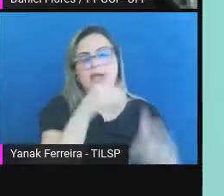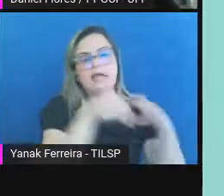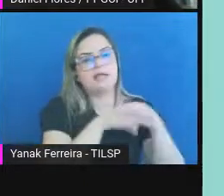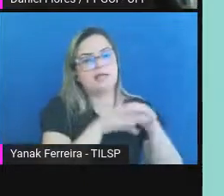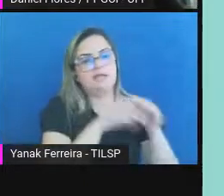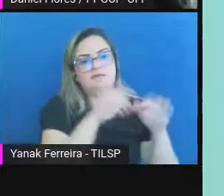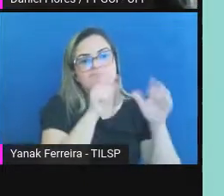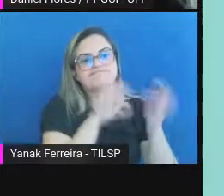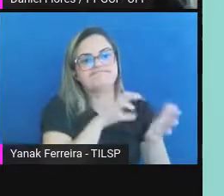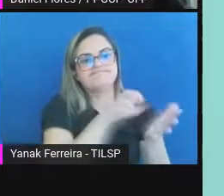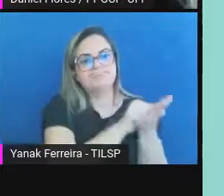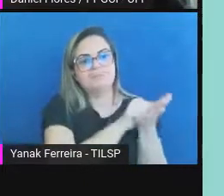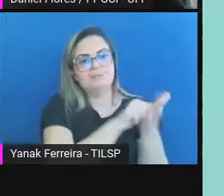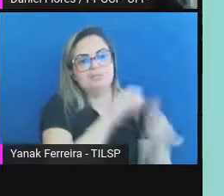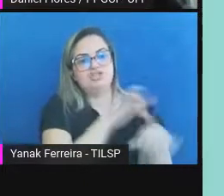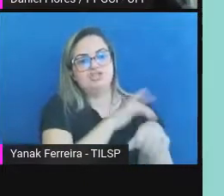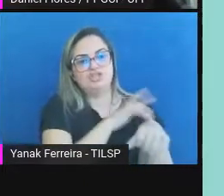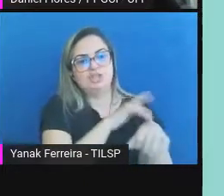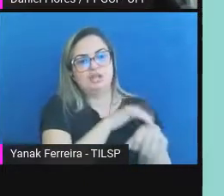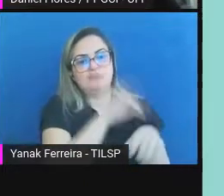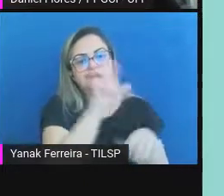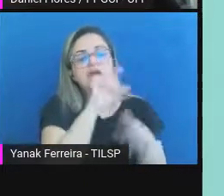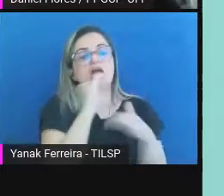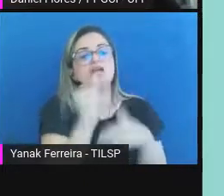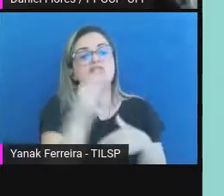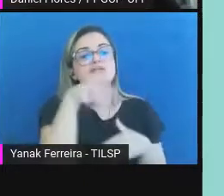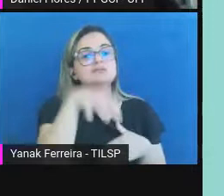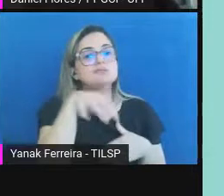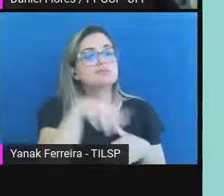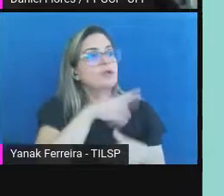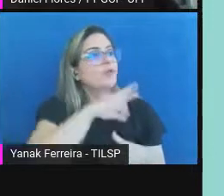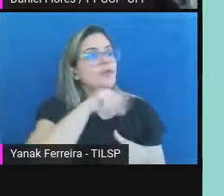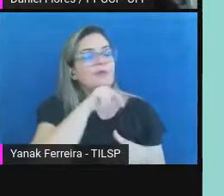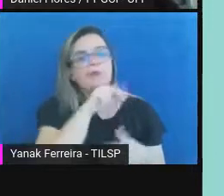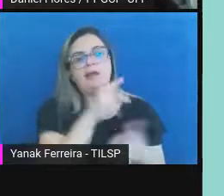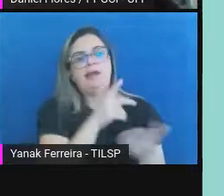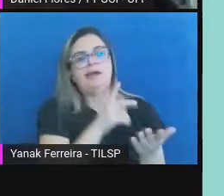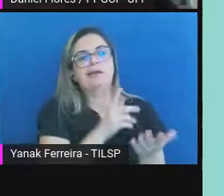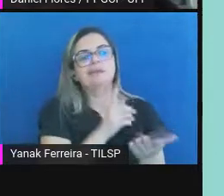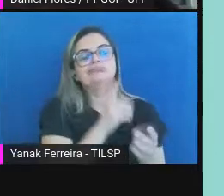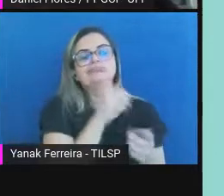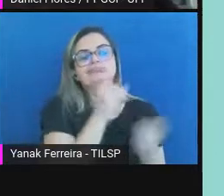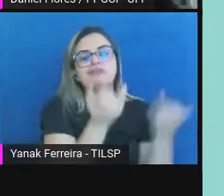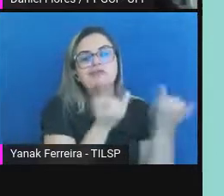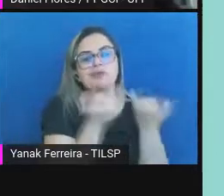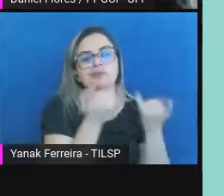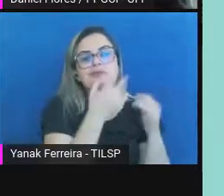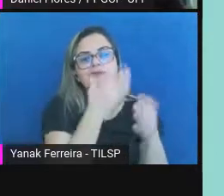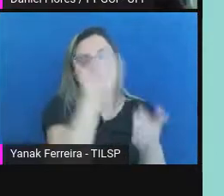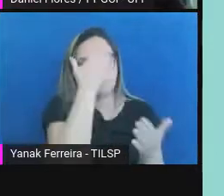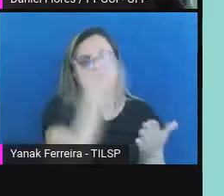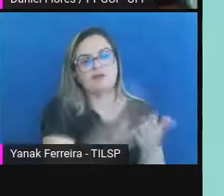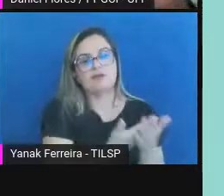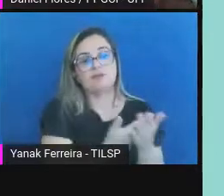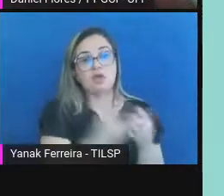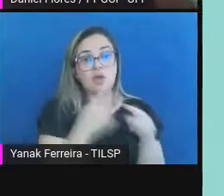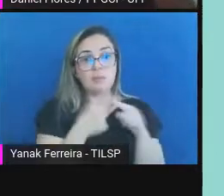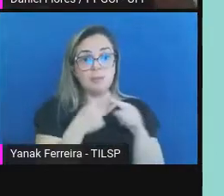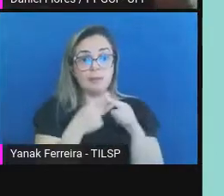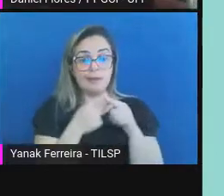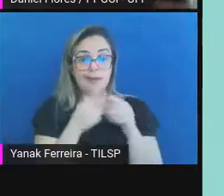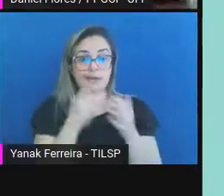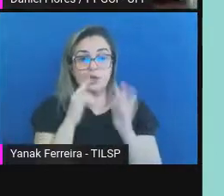A instituição não está mantendo documentos permanentes autênticos e confiáveis. Porque documento digital